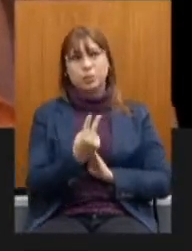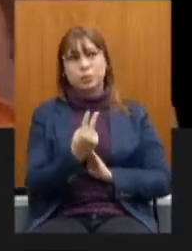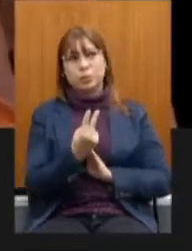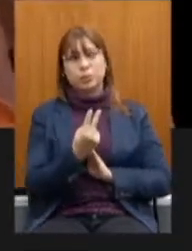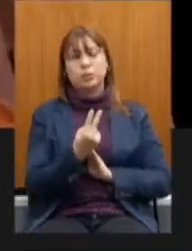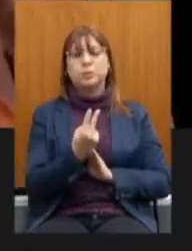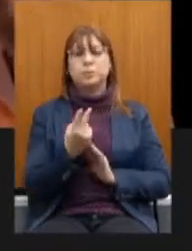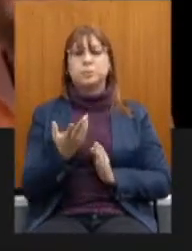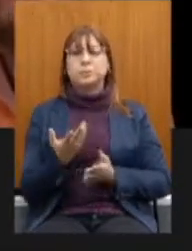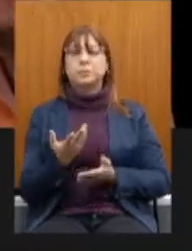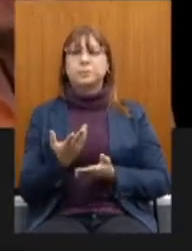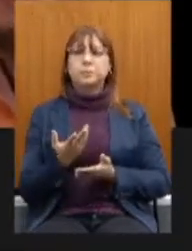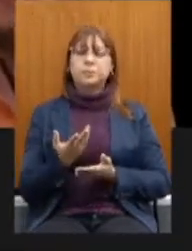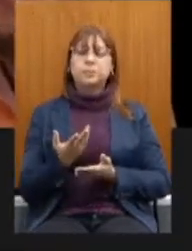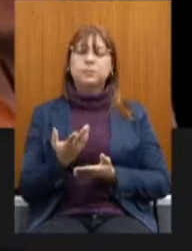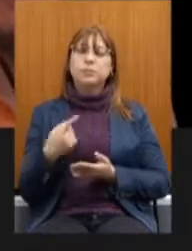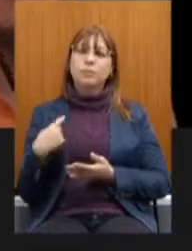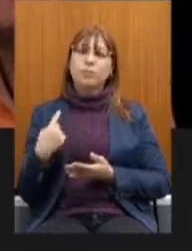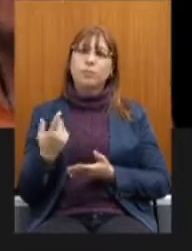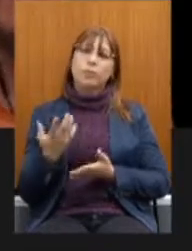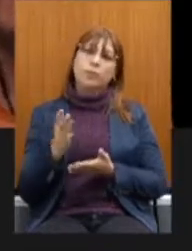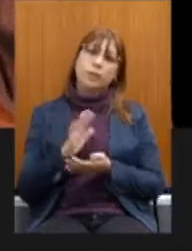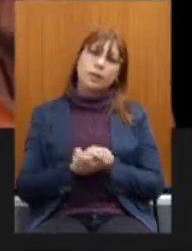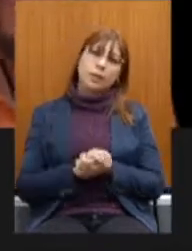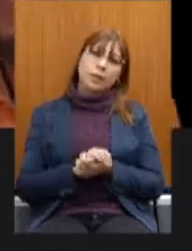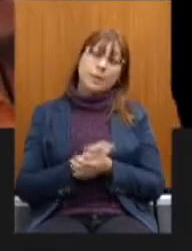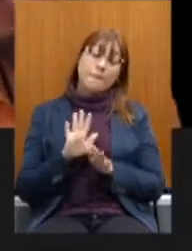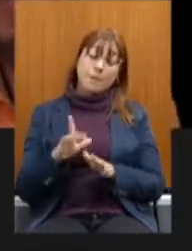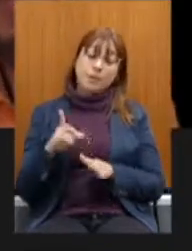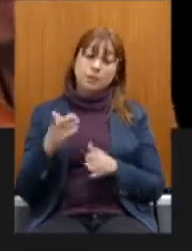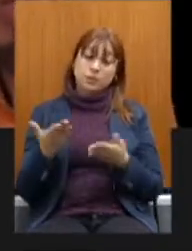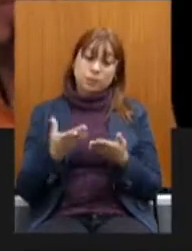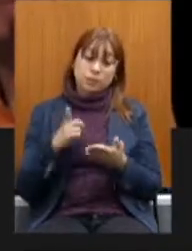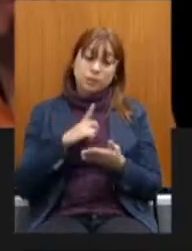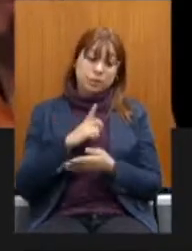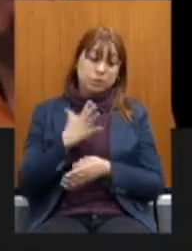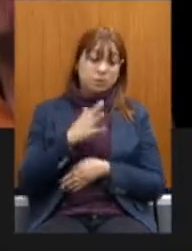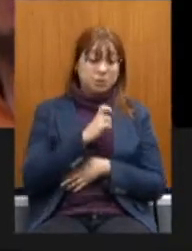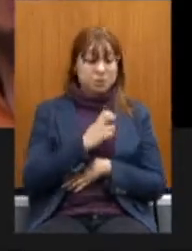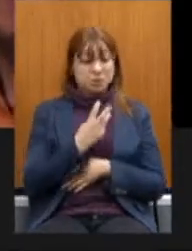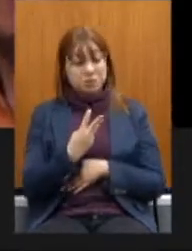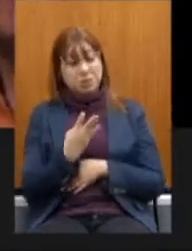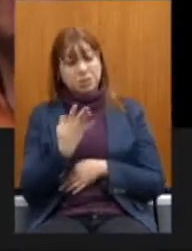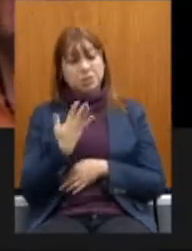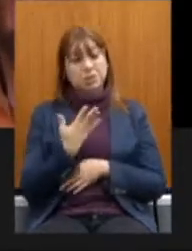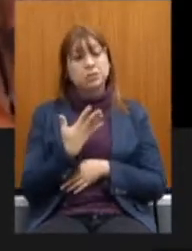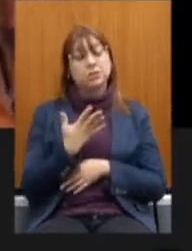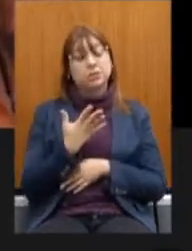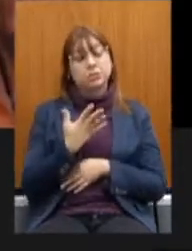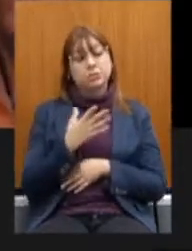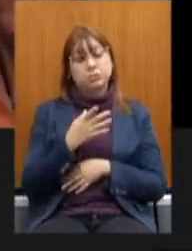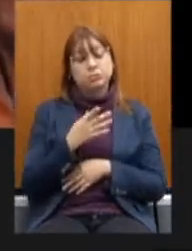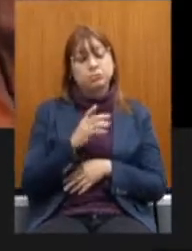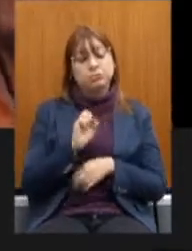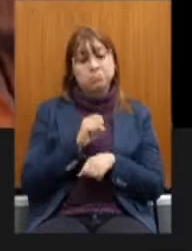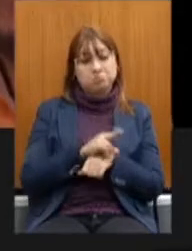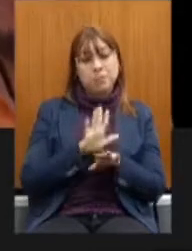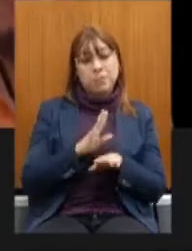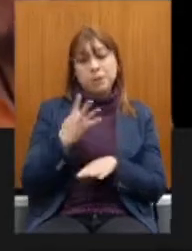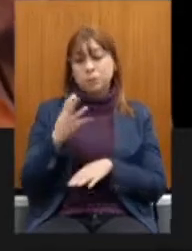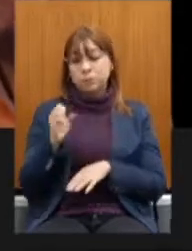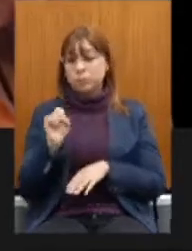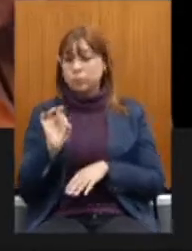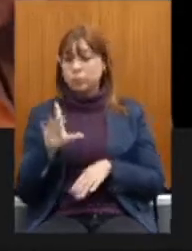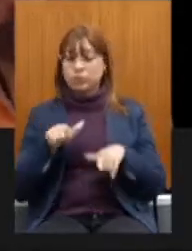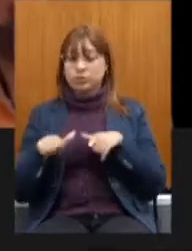60, e hoje, a gente tem 53 com 48 atuando. Então, o couro encontra